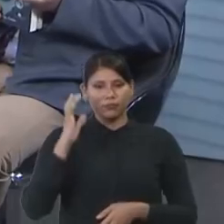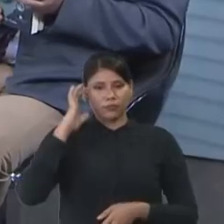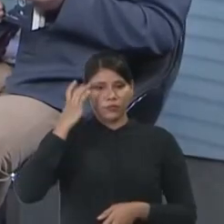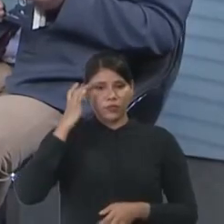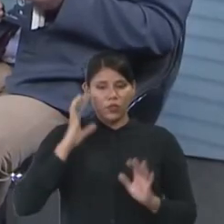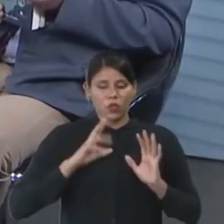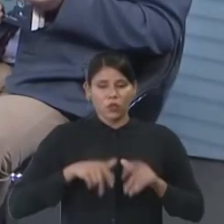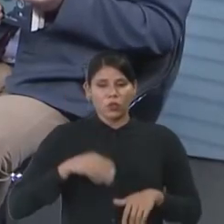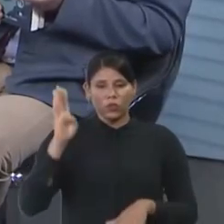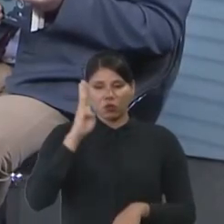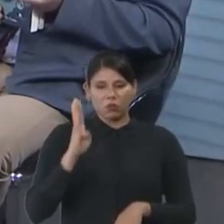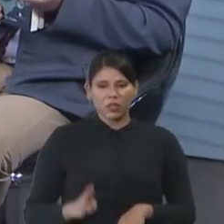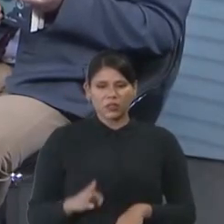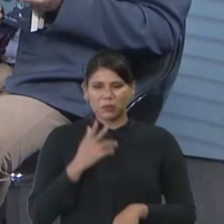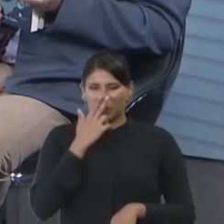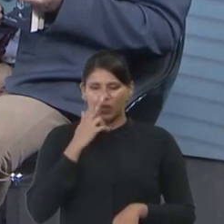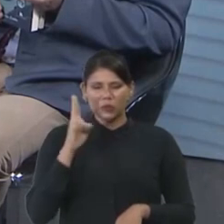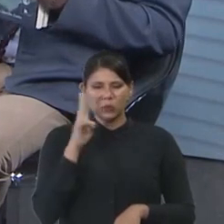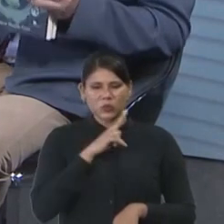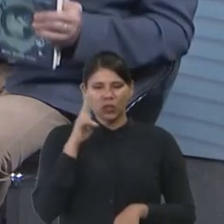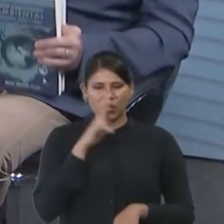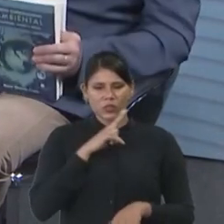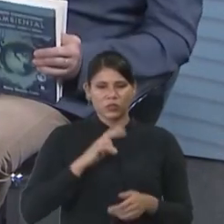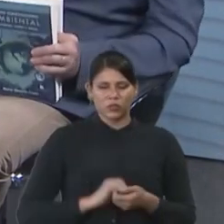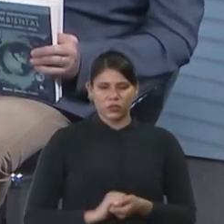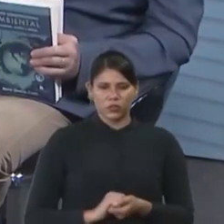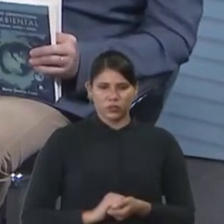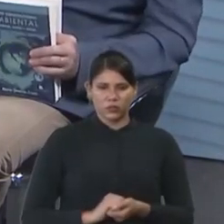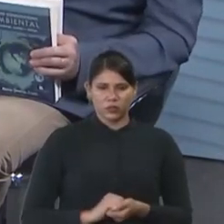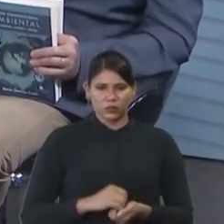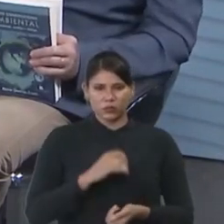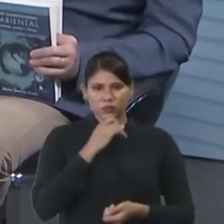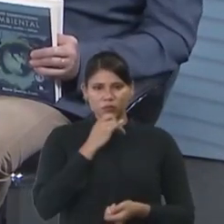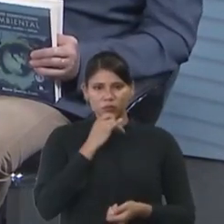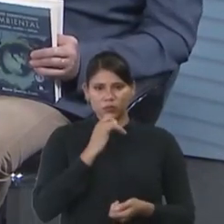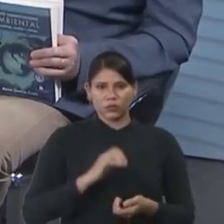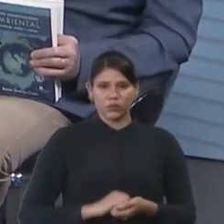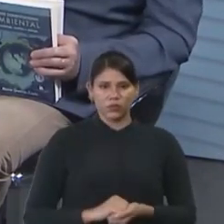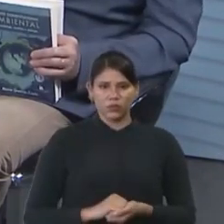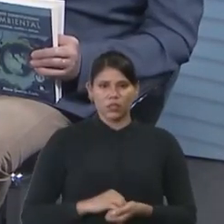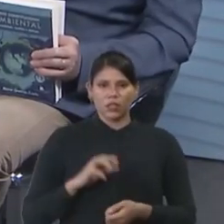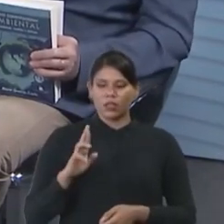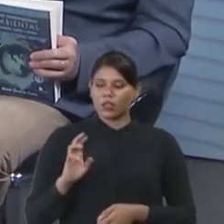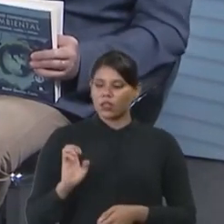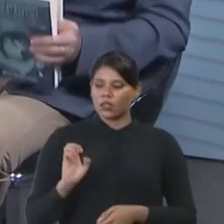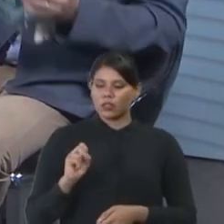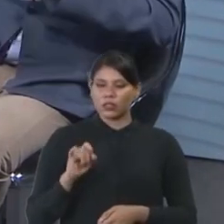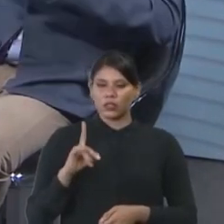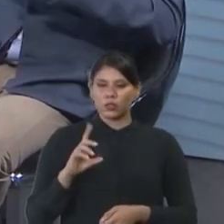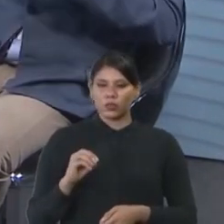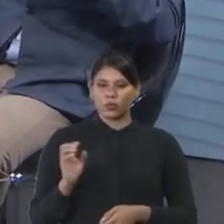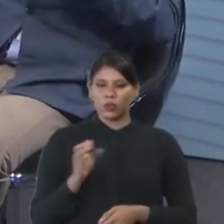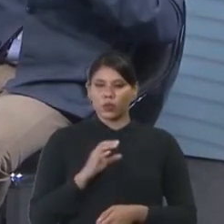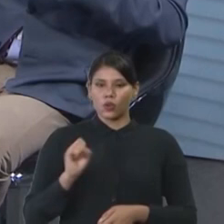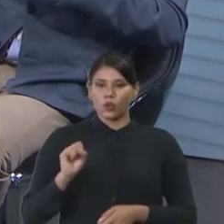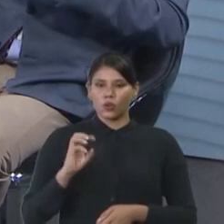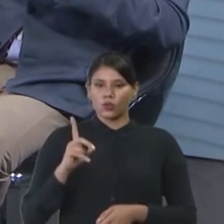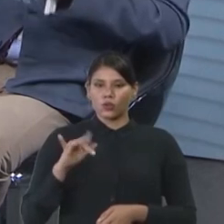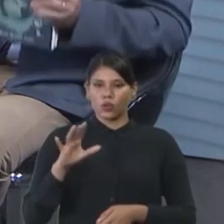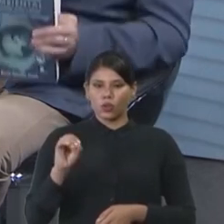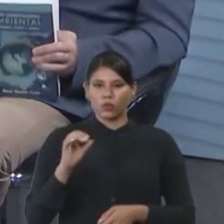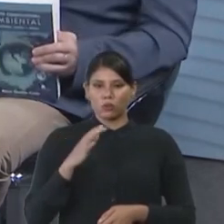é urgente? Por exemplo, a causa dos resíduos sólidos, que é... E se insere aqui,